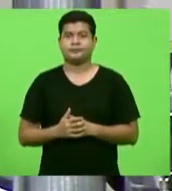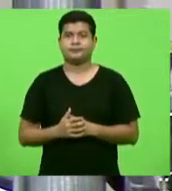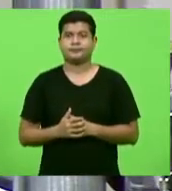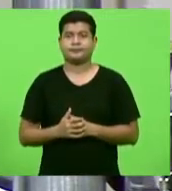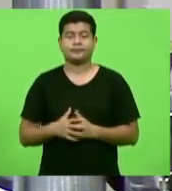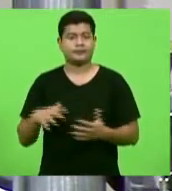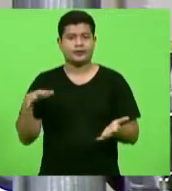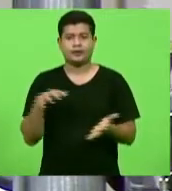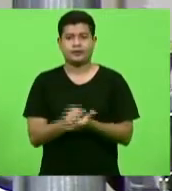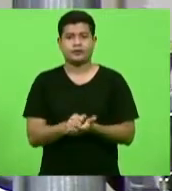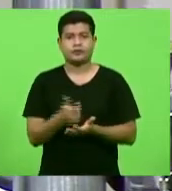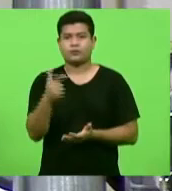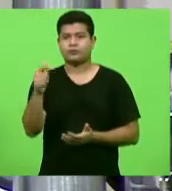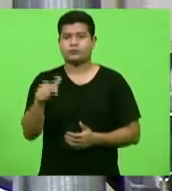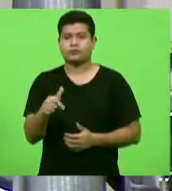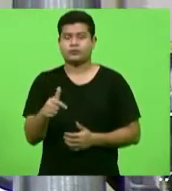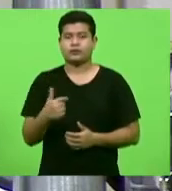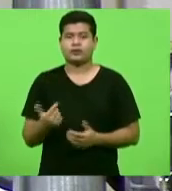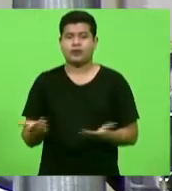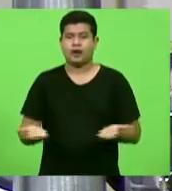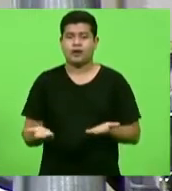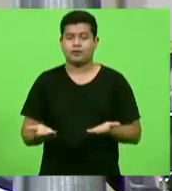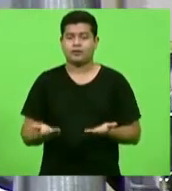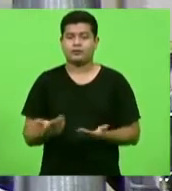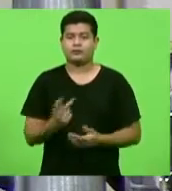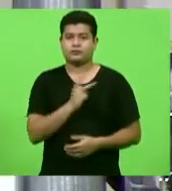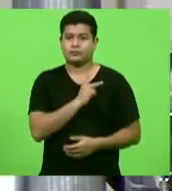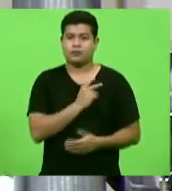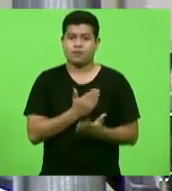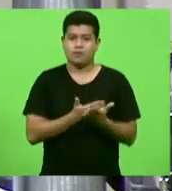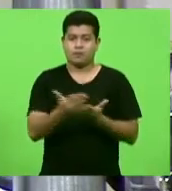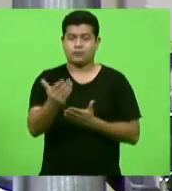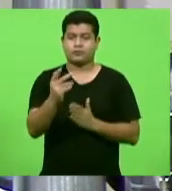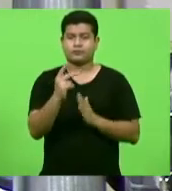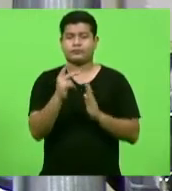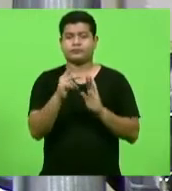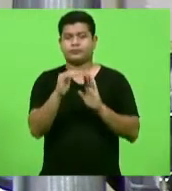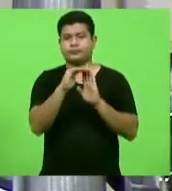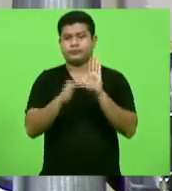ninguém mais inscrito, esta presidência inicia a ordem do dia.